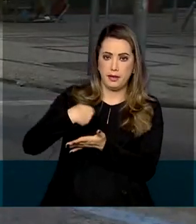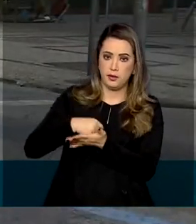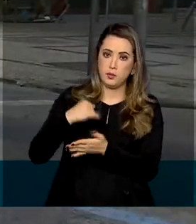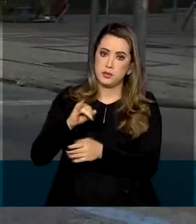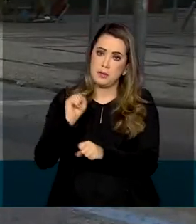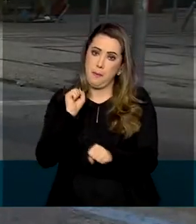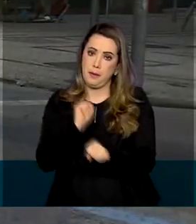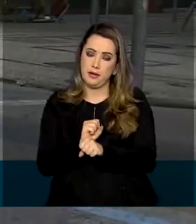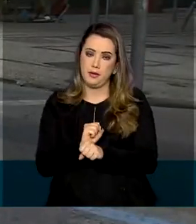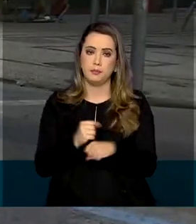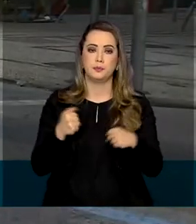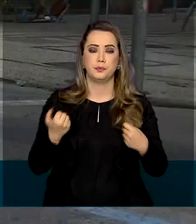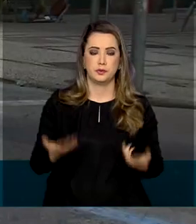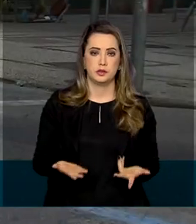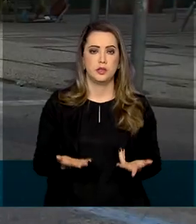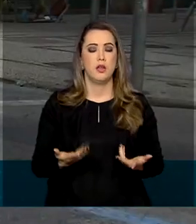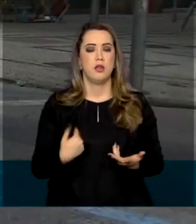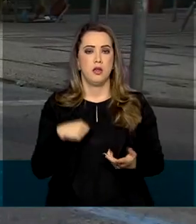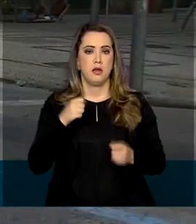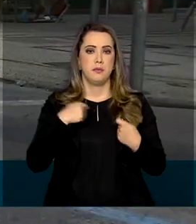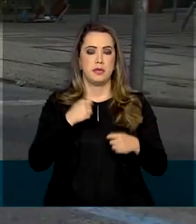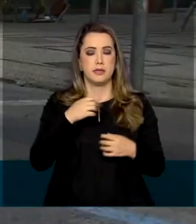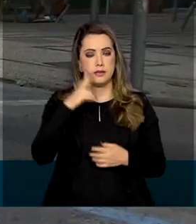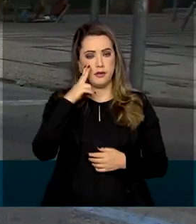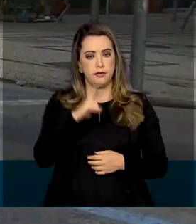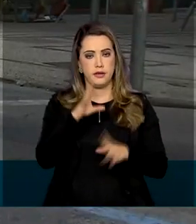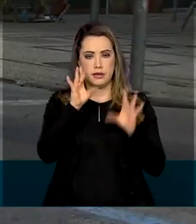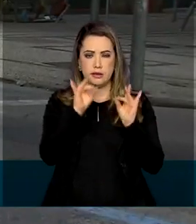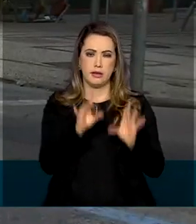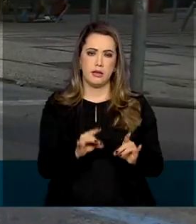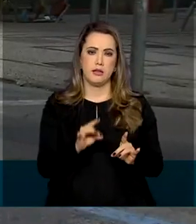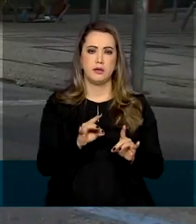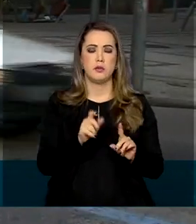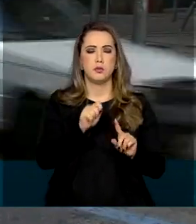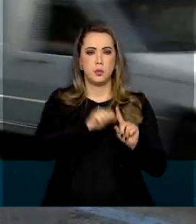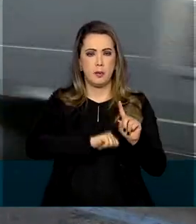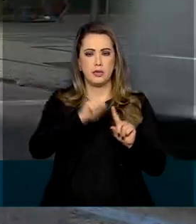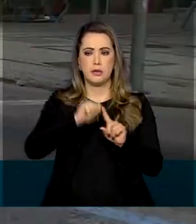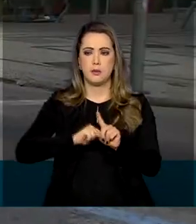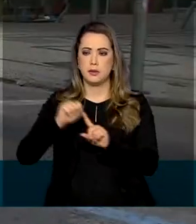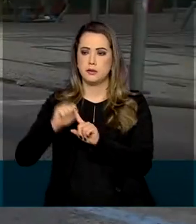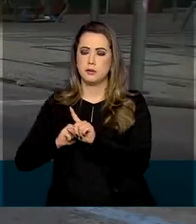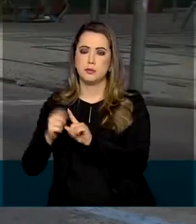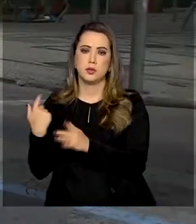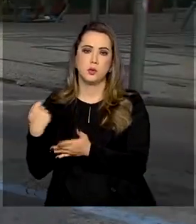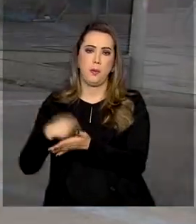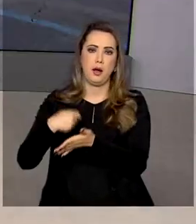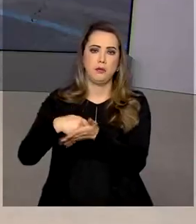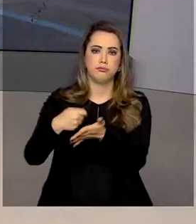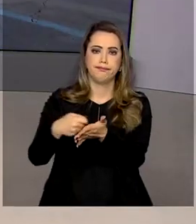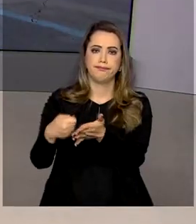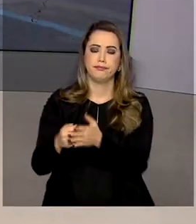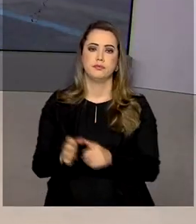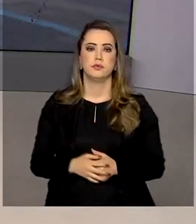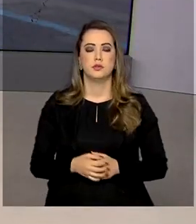reestabelecimento excepcional vai obedecer ao cronograma mensal da folha de pagamento. Obrigada, Tiago, bom dia pra você.